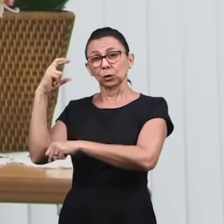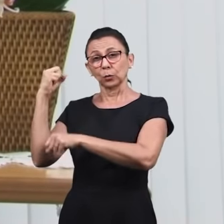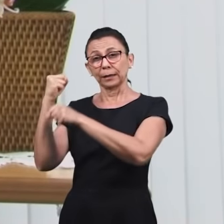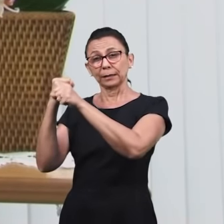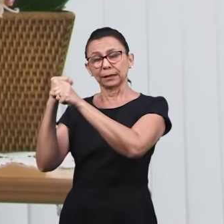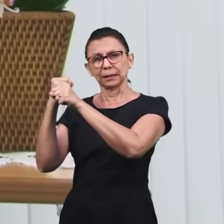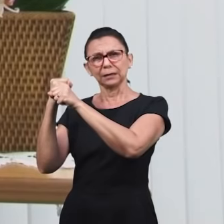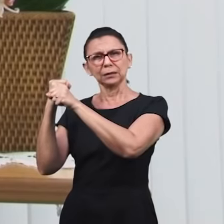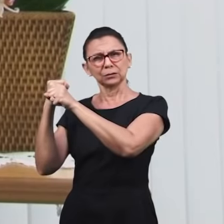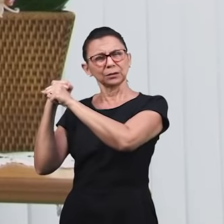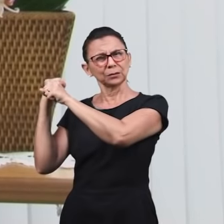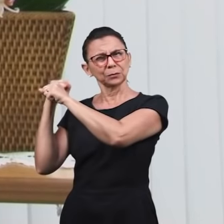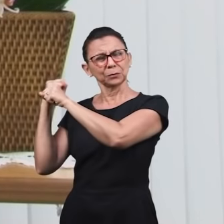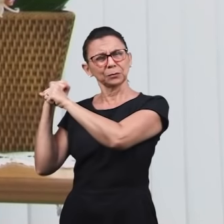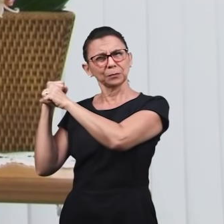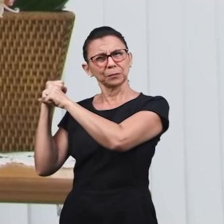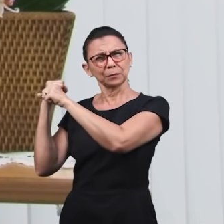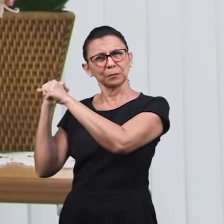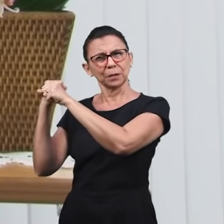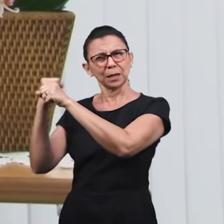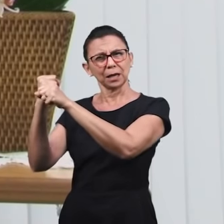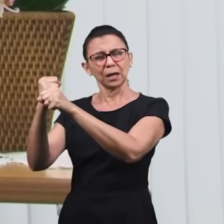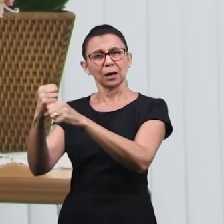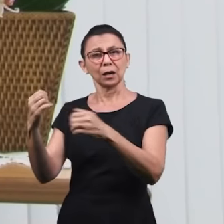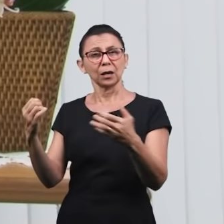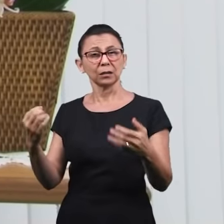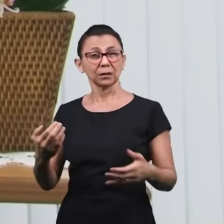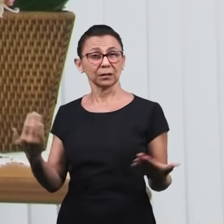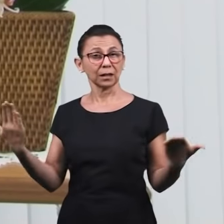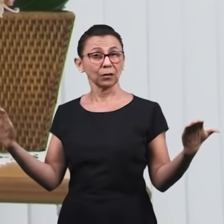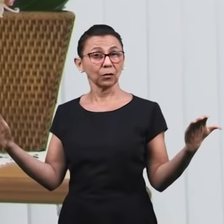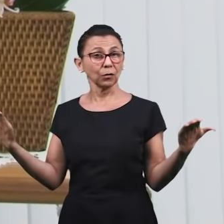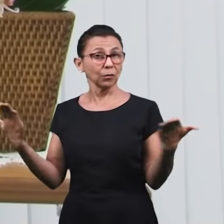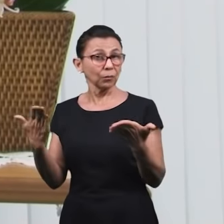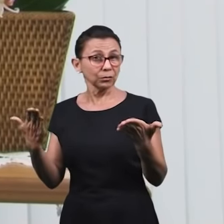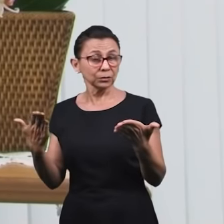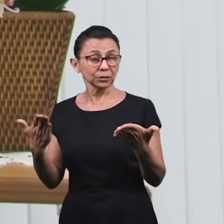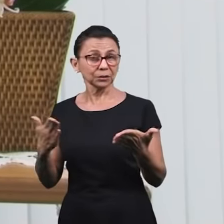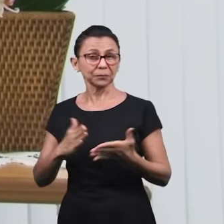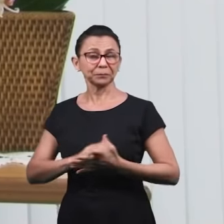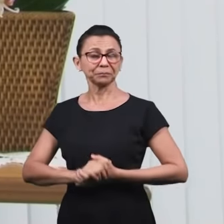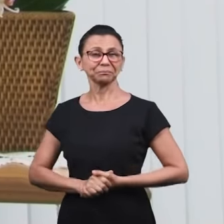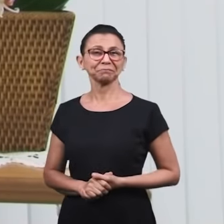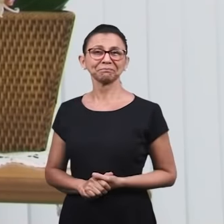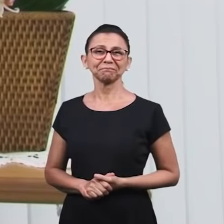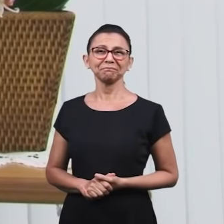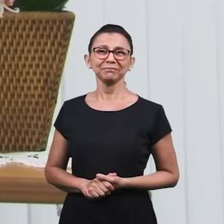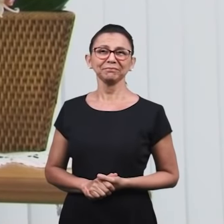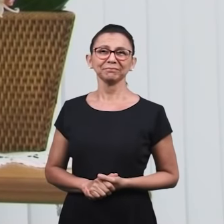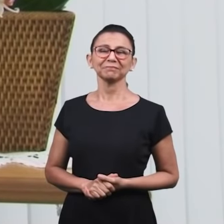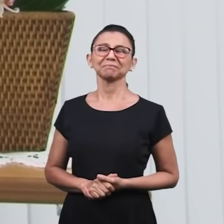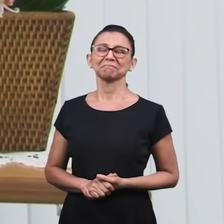anos atrás apontávamos para um ponto lá na frente, no futuro, distante.